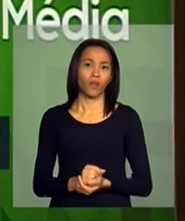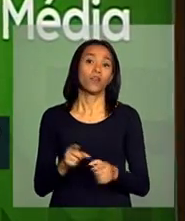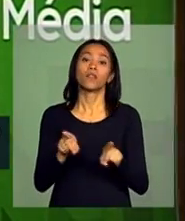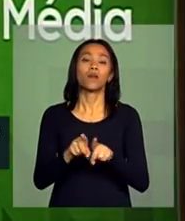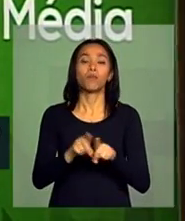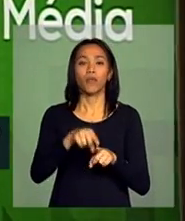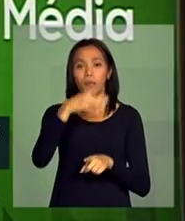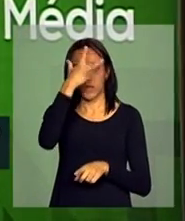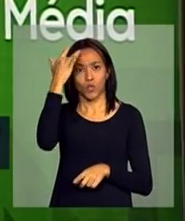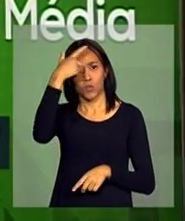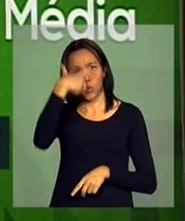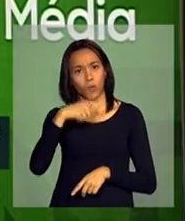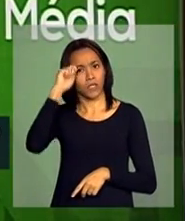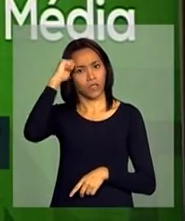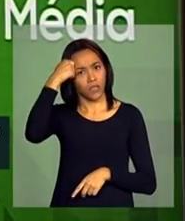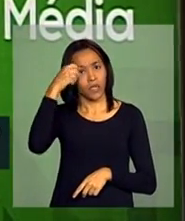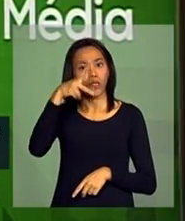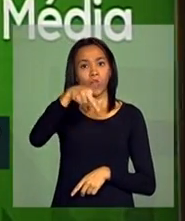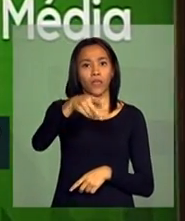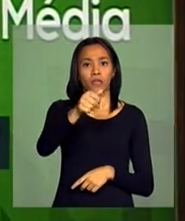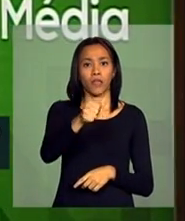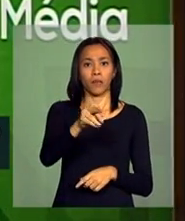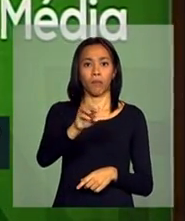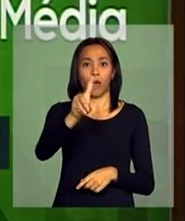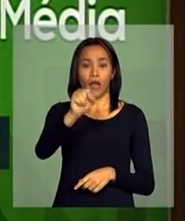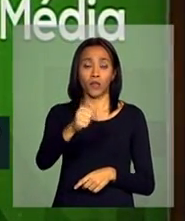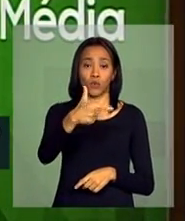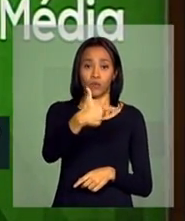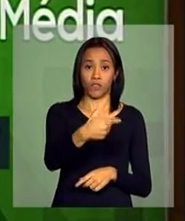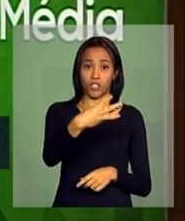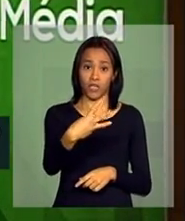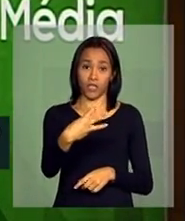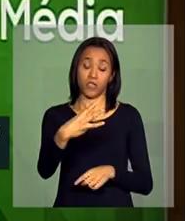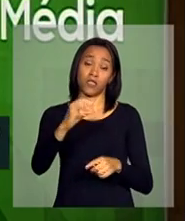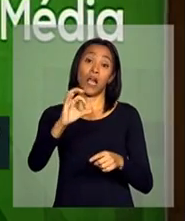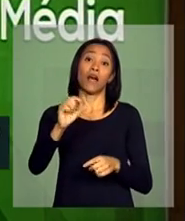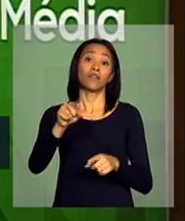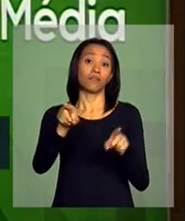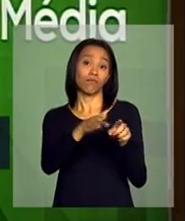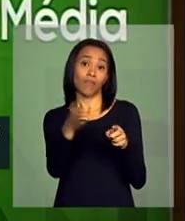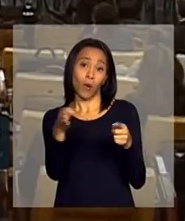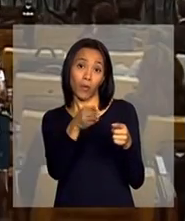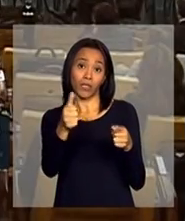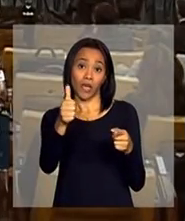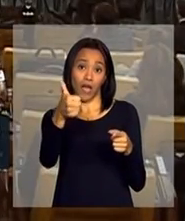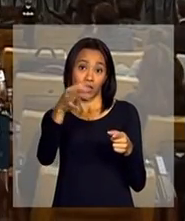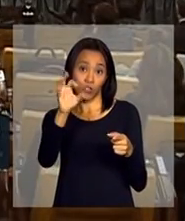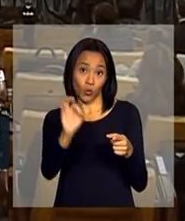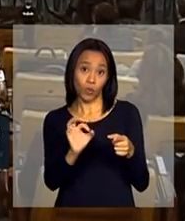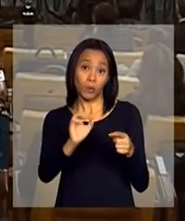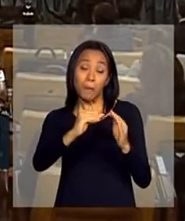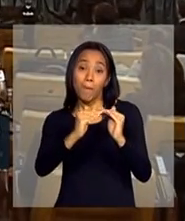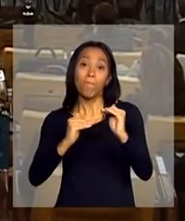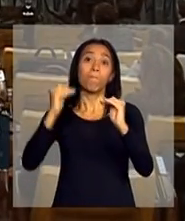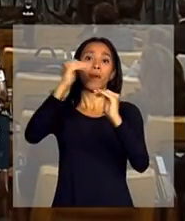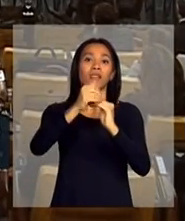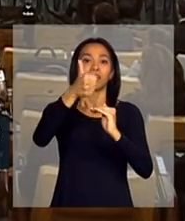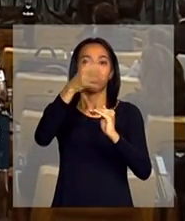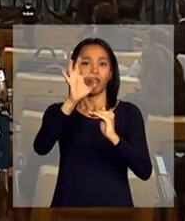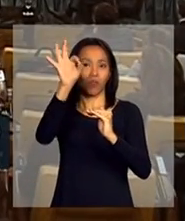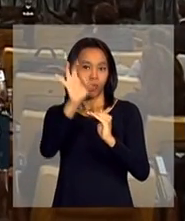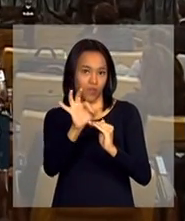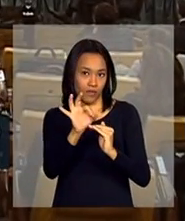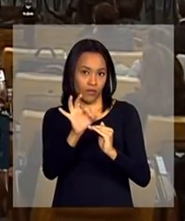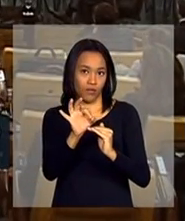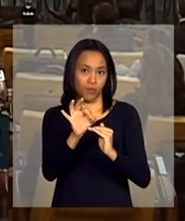Pretos e pardos, 23 a 18, mas tiveram um salto 10% maior. Então, o salto foi maior para